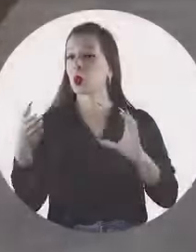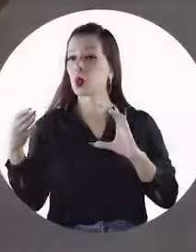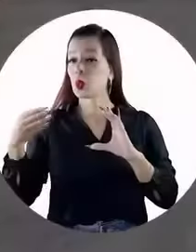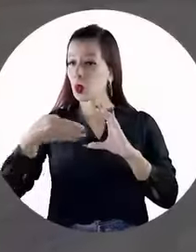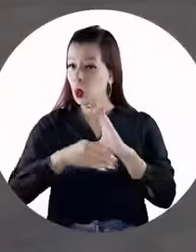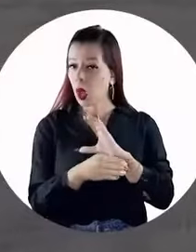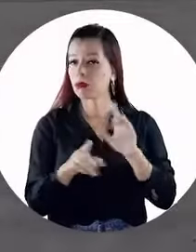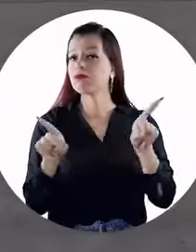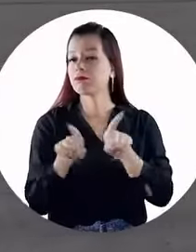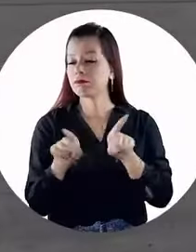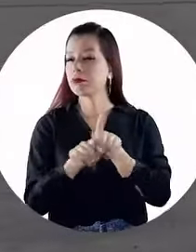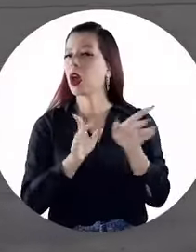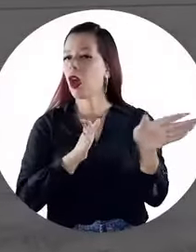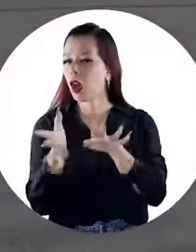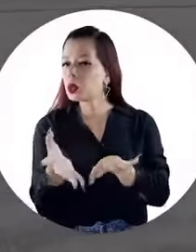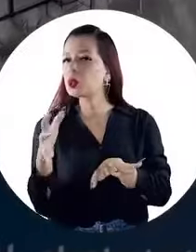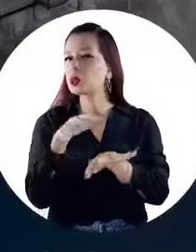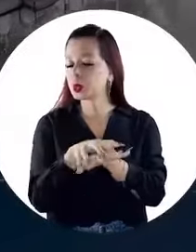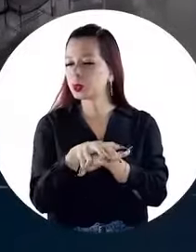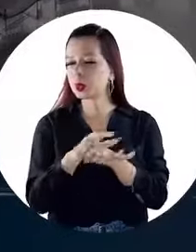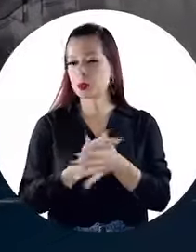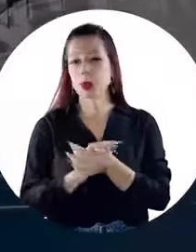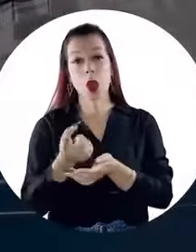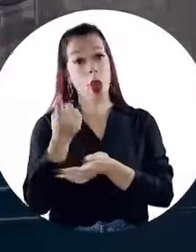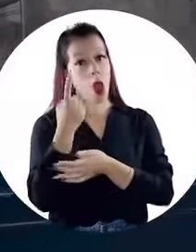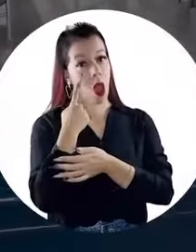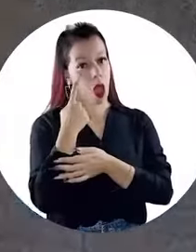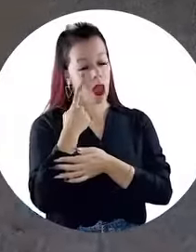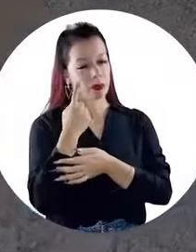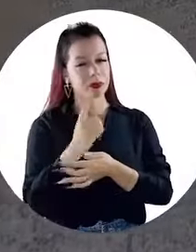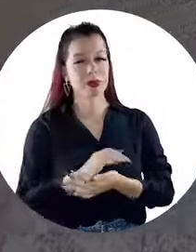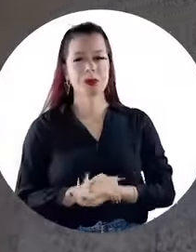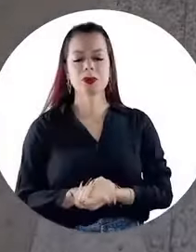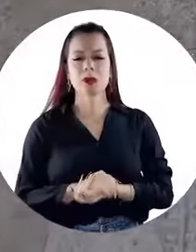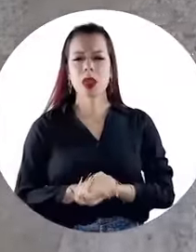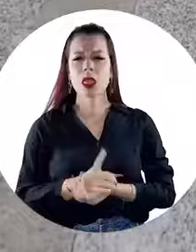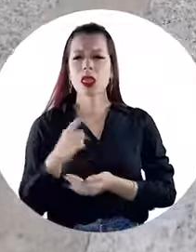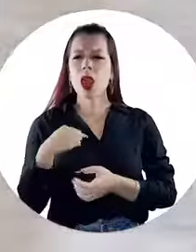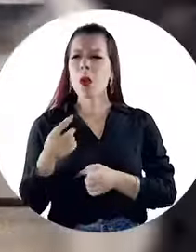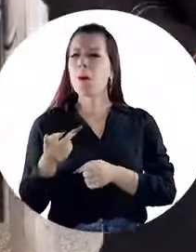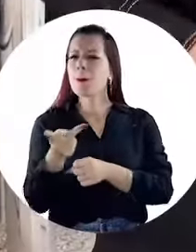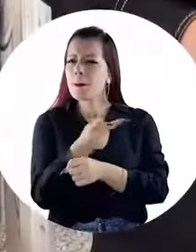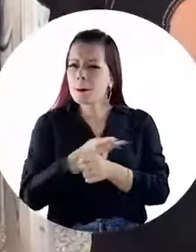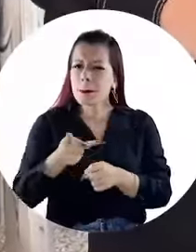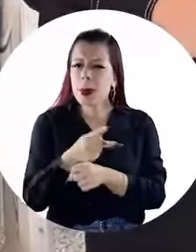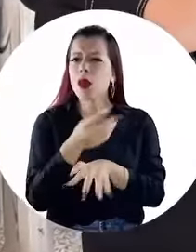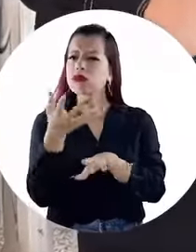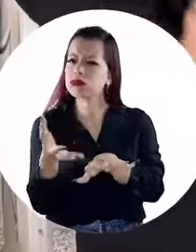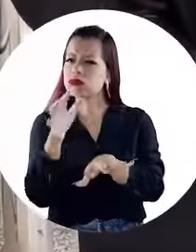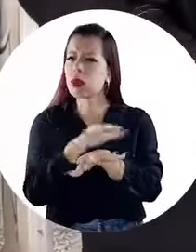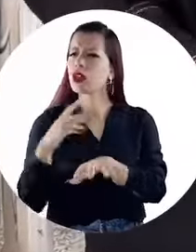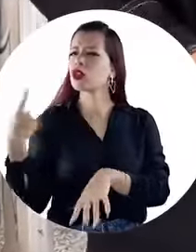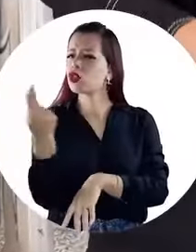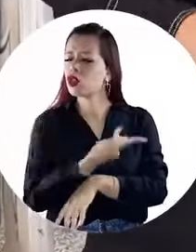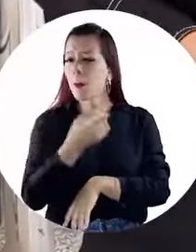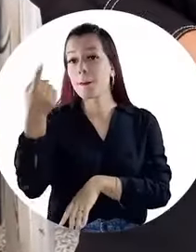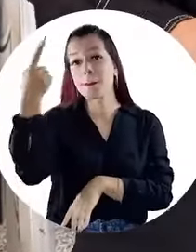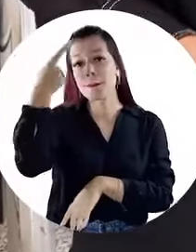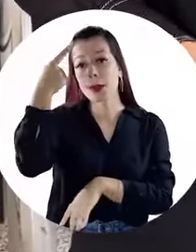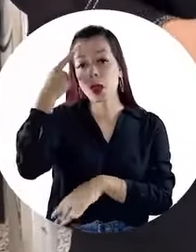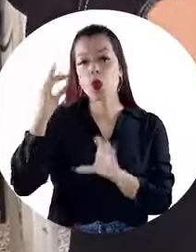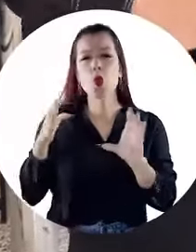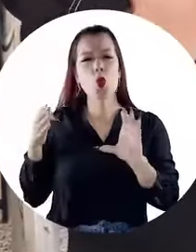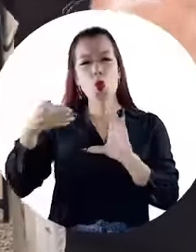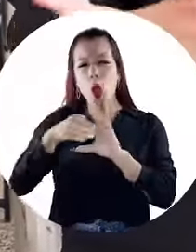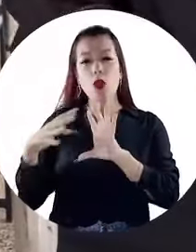O Bioparque Pantanal também é acessibilidade e inclusão. Confira! Então, foi em busca de inclusão que nós